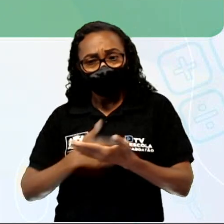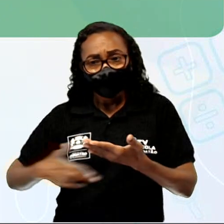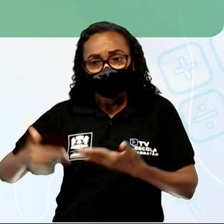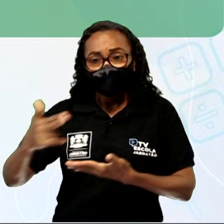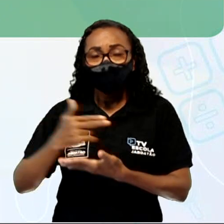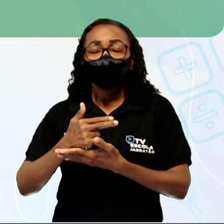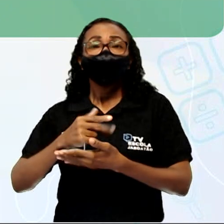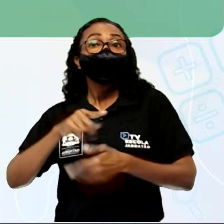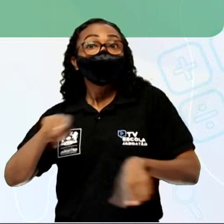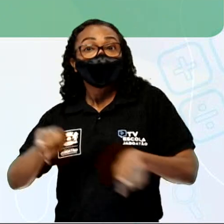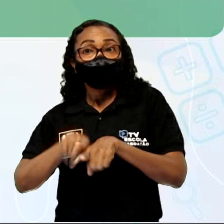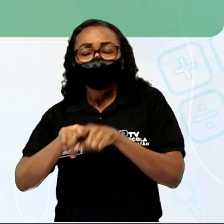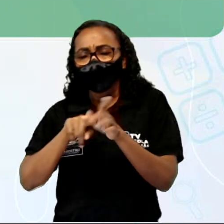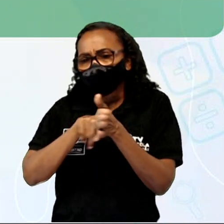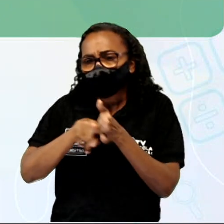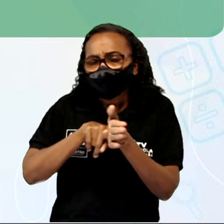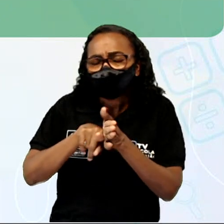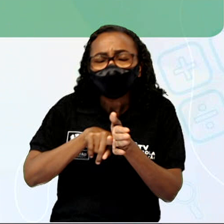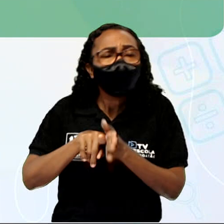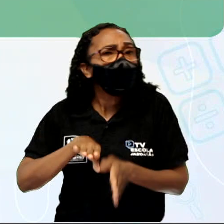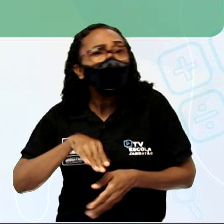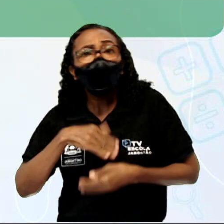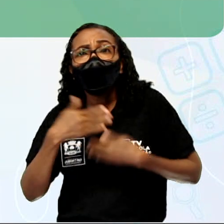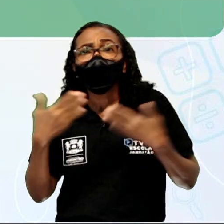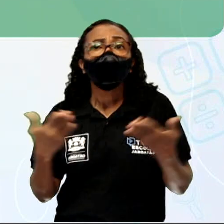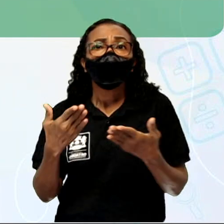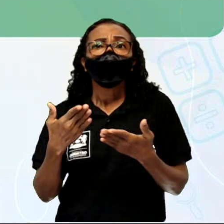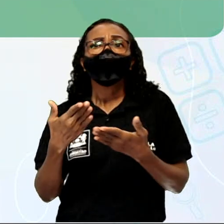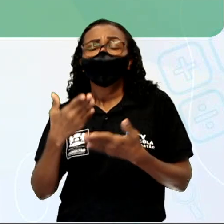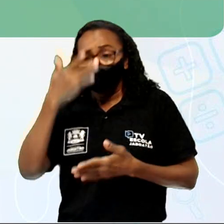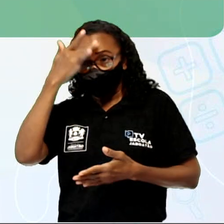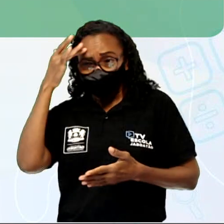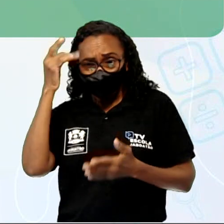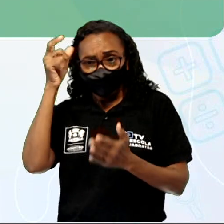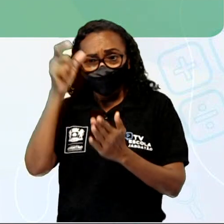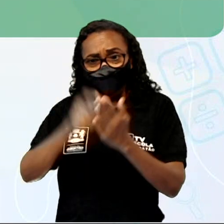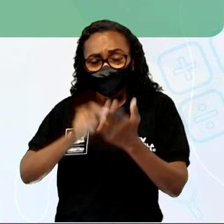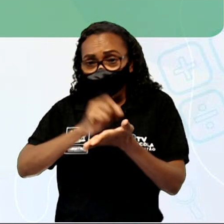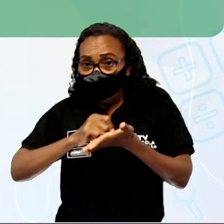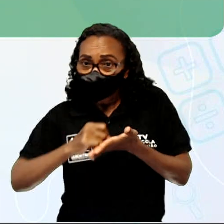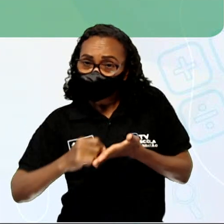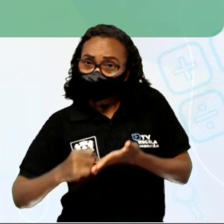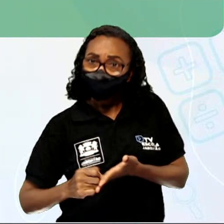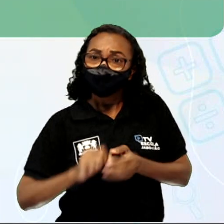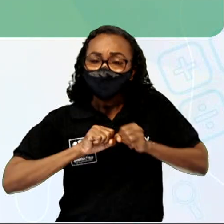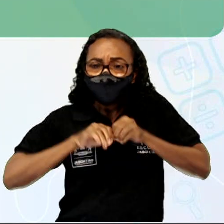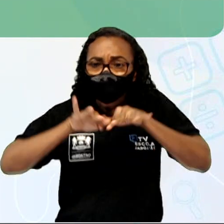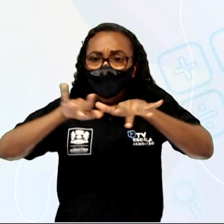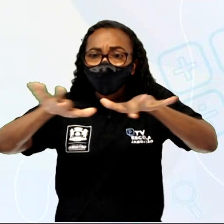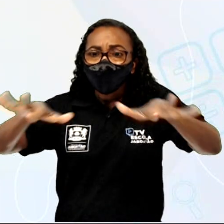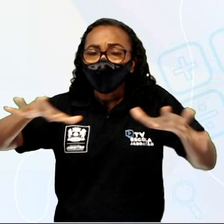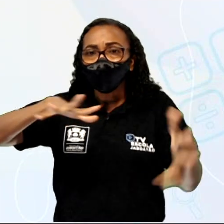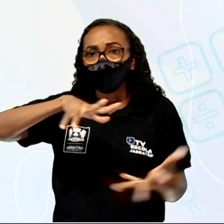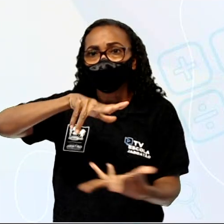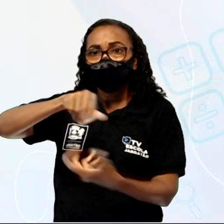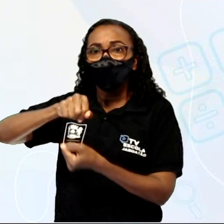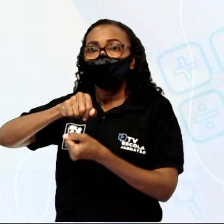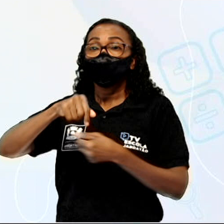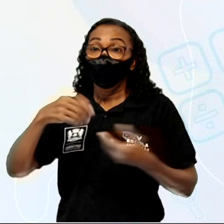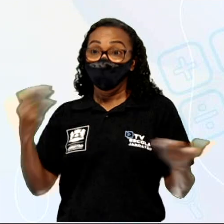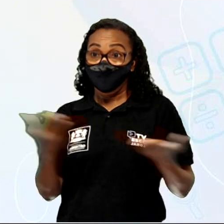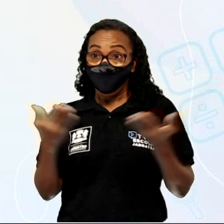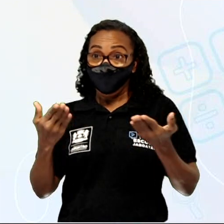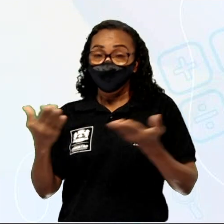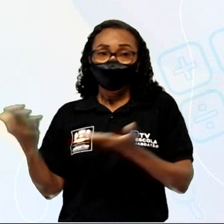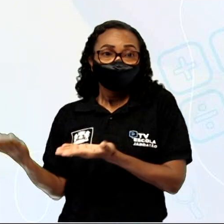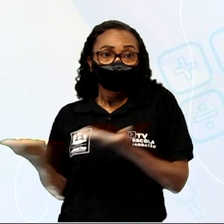pesquisasse para saber quais foram os autores que a difundiu pelo mundo. E hoje eu trago para vocês a